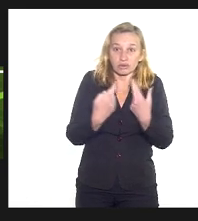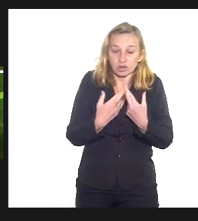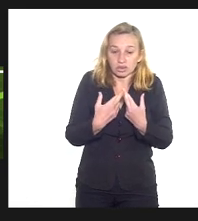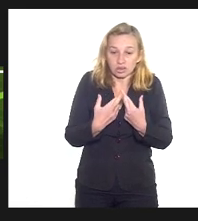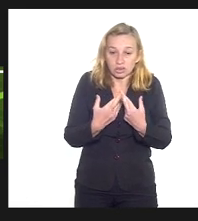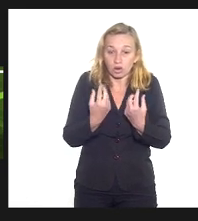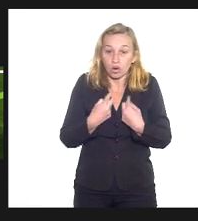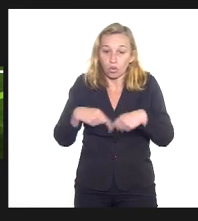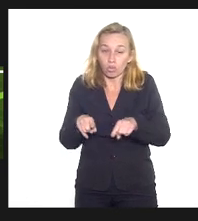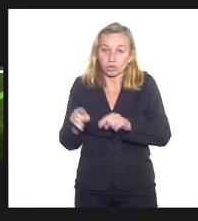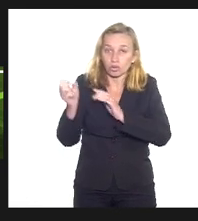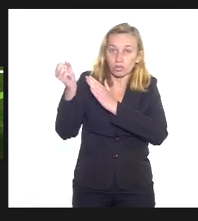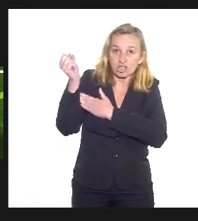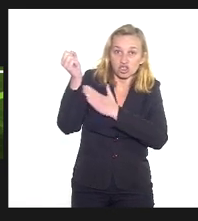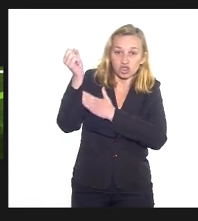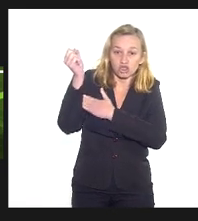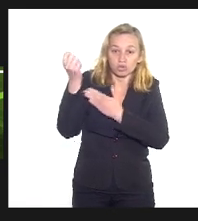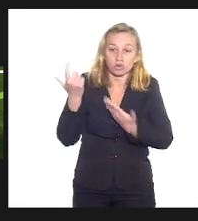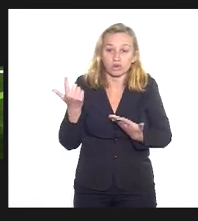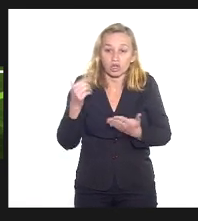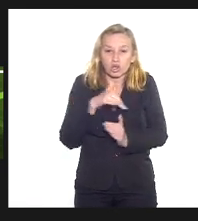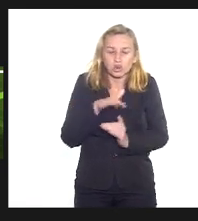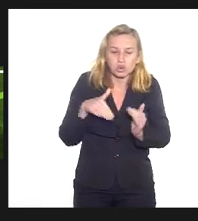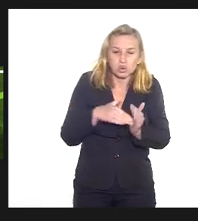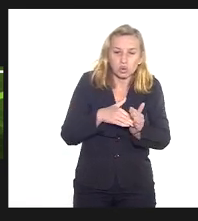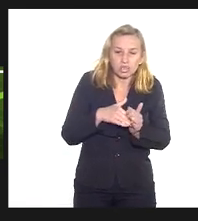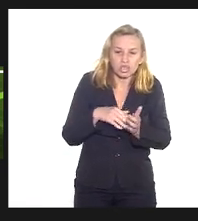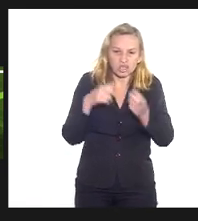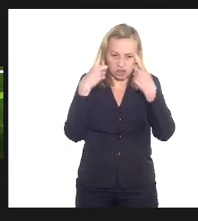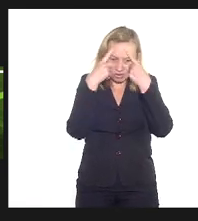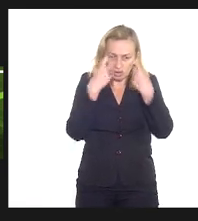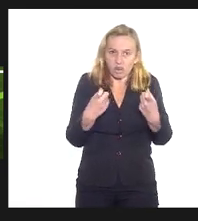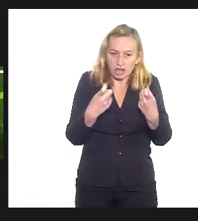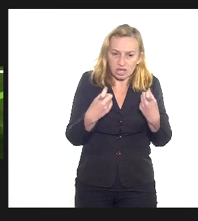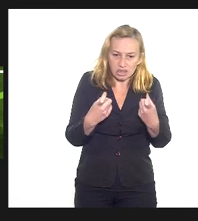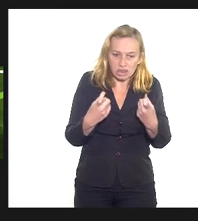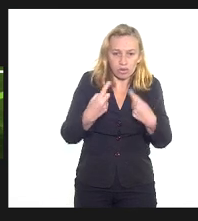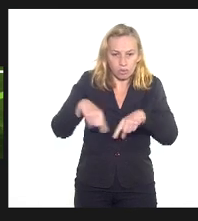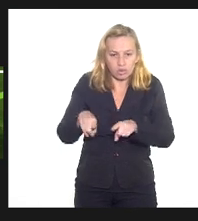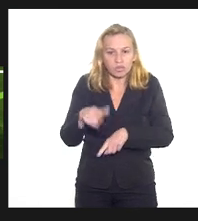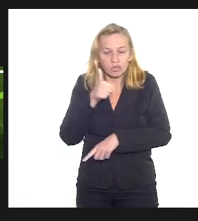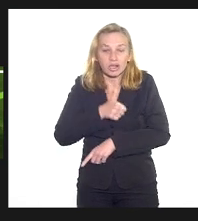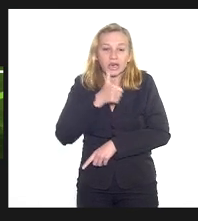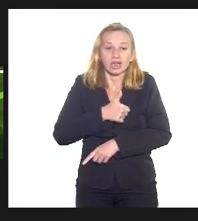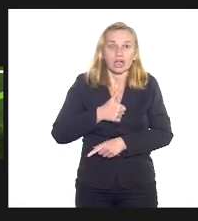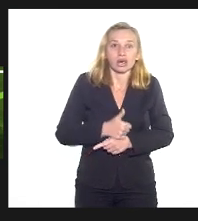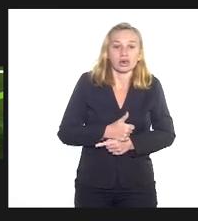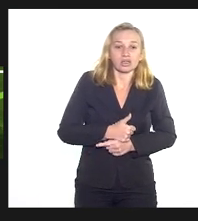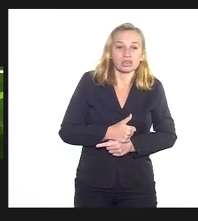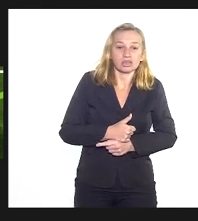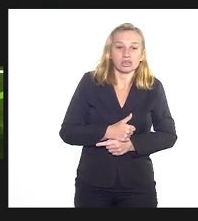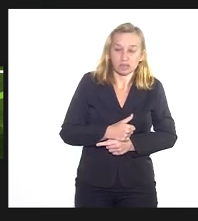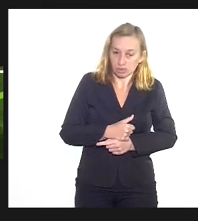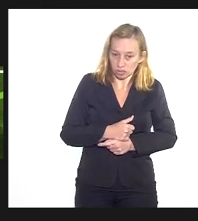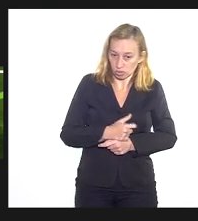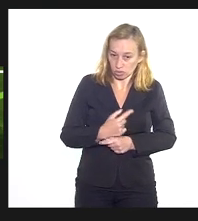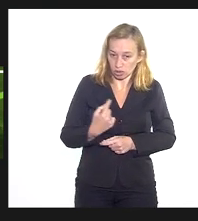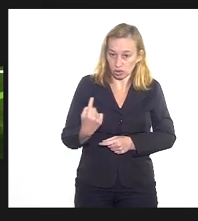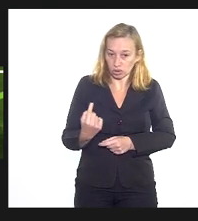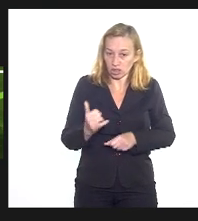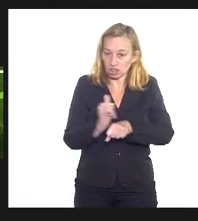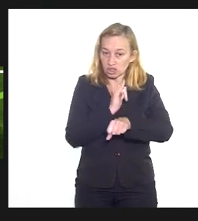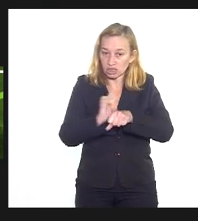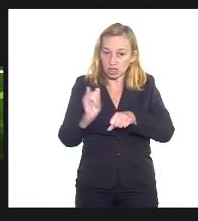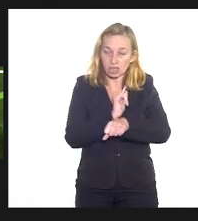o machismo, contra todas essas incidências de violência que se sobrecaram sobre mulheres. A articulação que a gente tem feito com